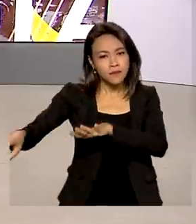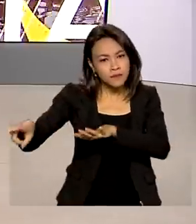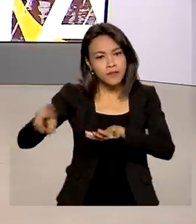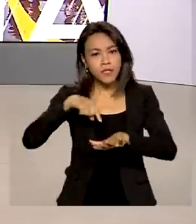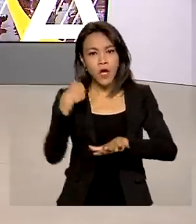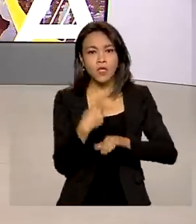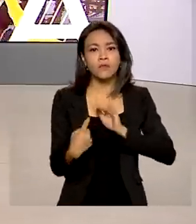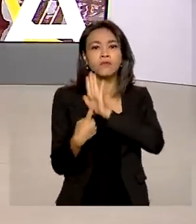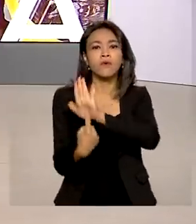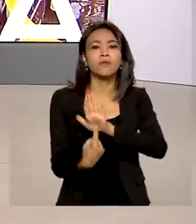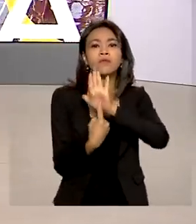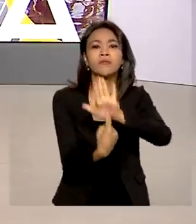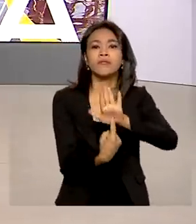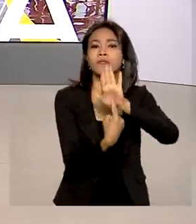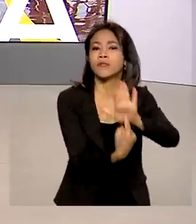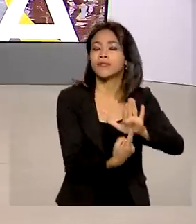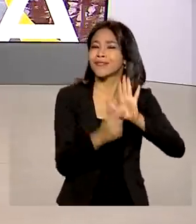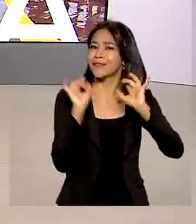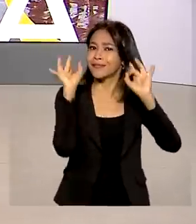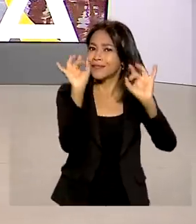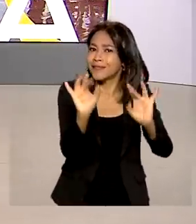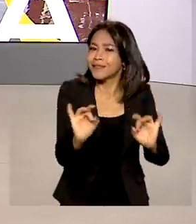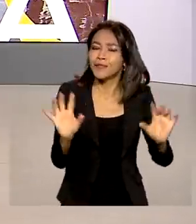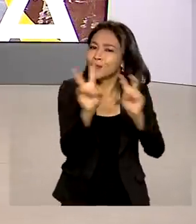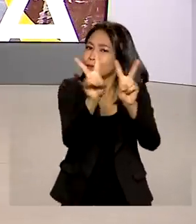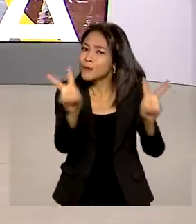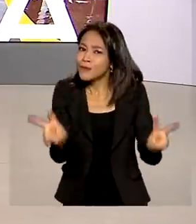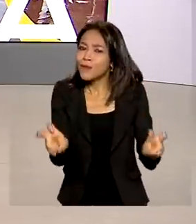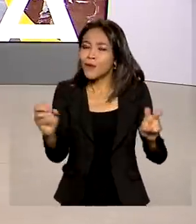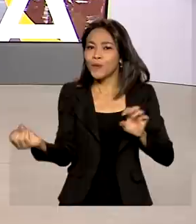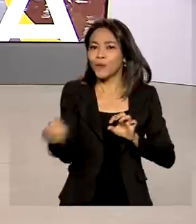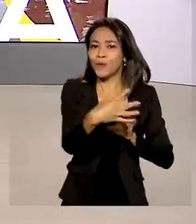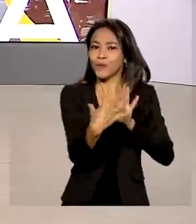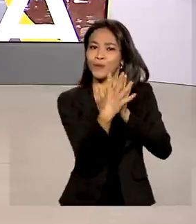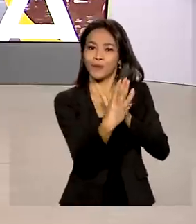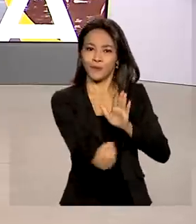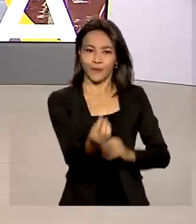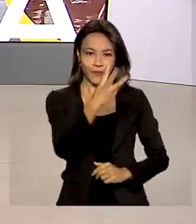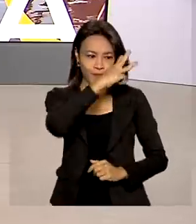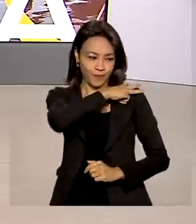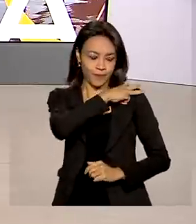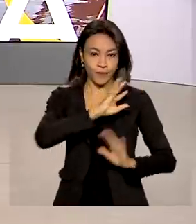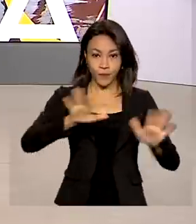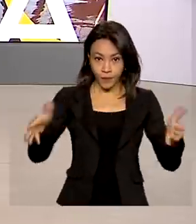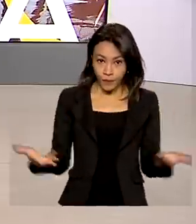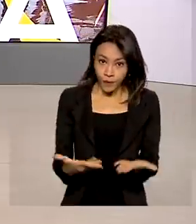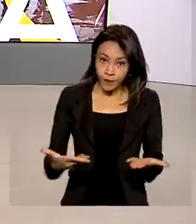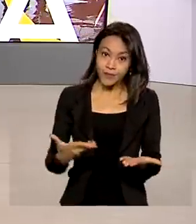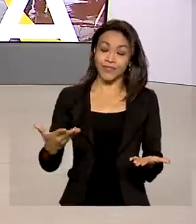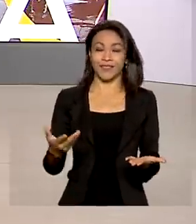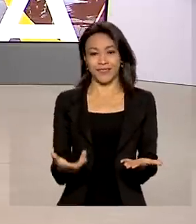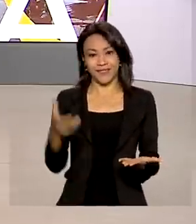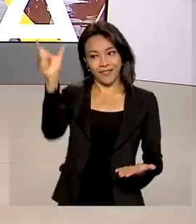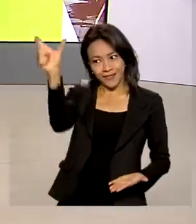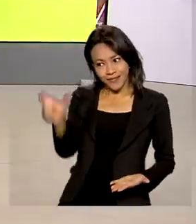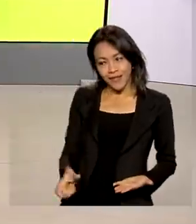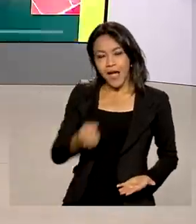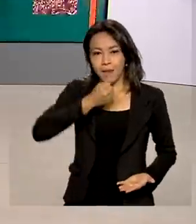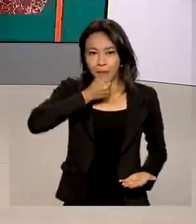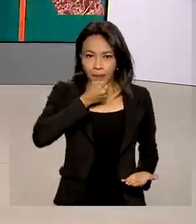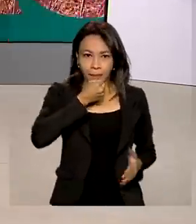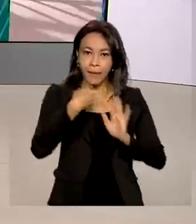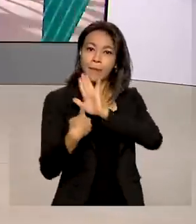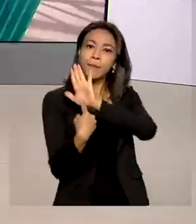exibindo reportagens especiais sobre o novo ensino médio. Hoje, o repórter Glauco de Queiroz